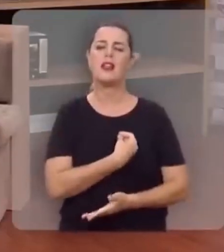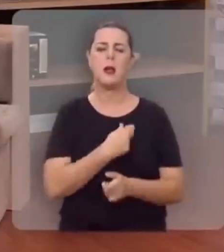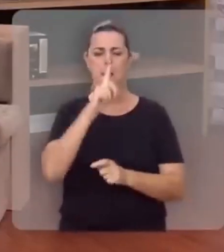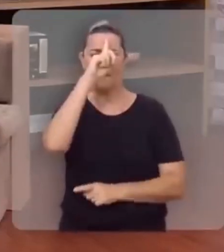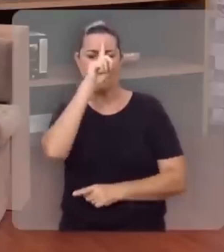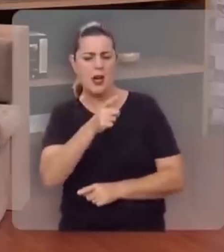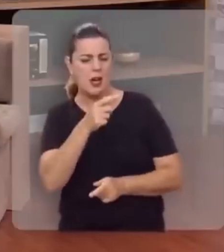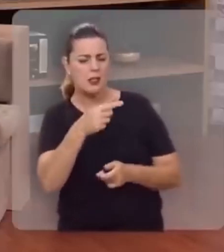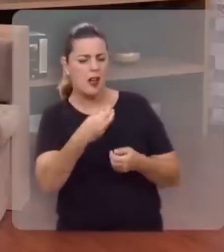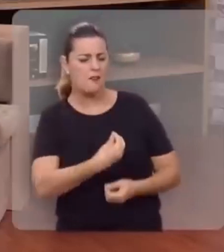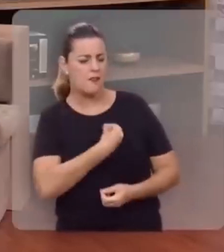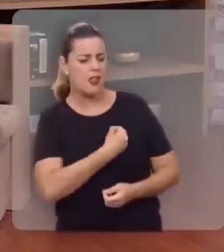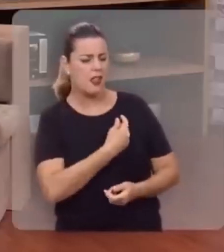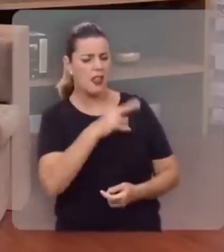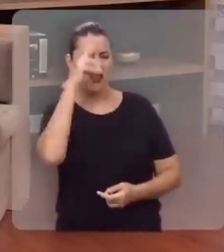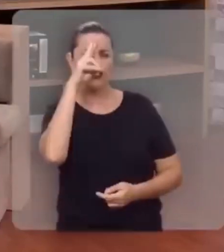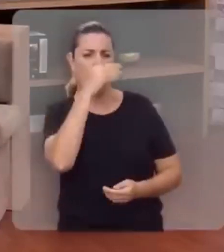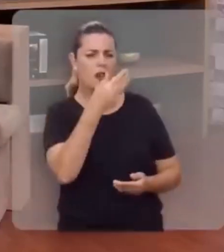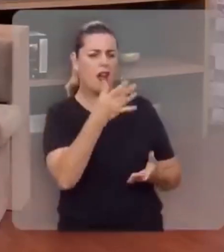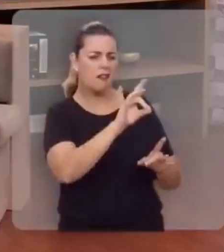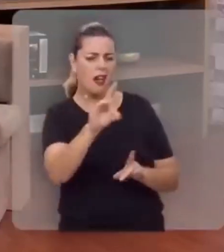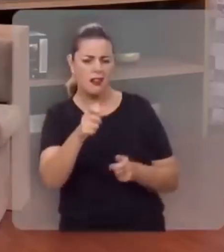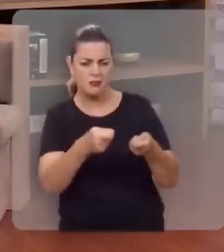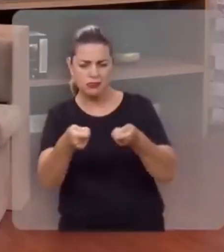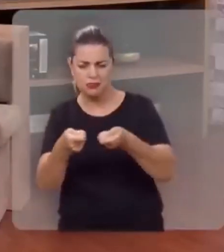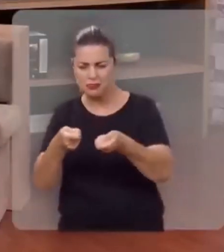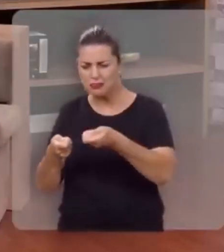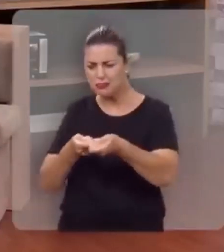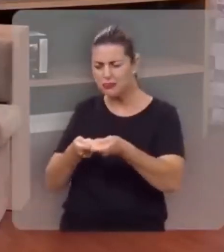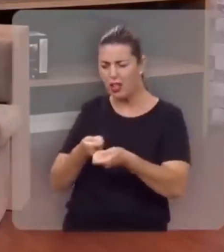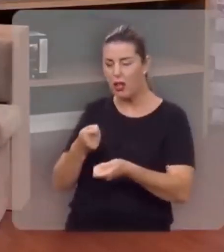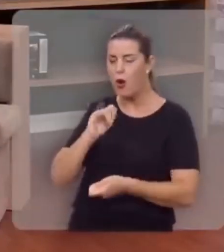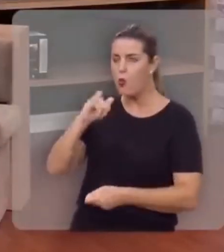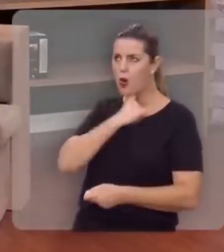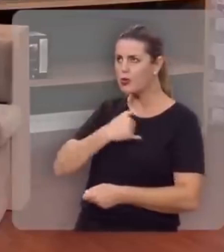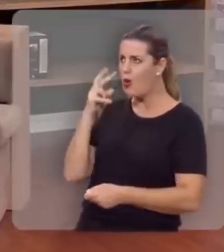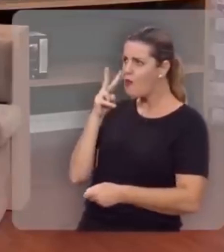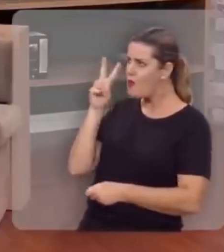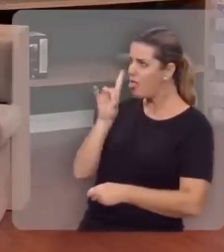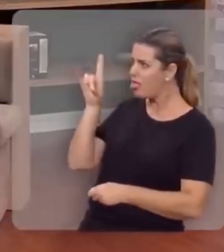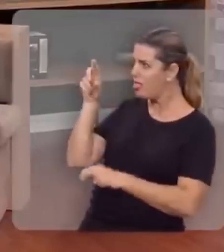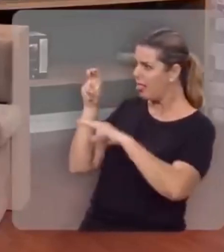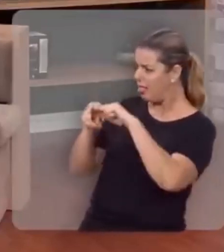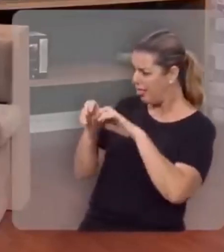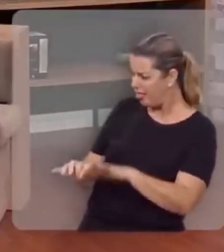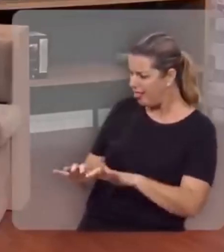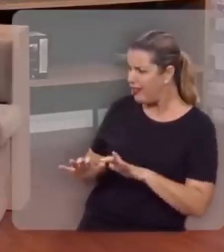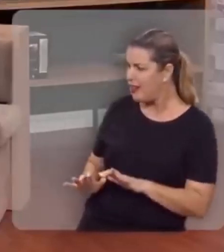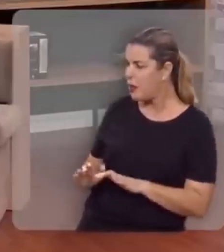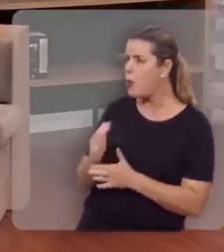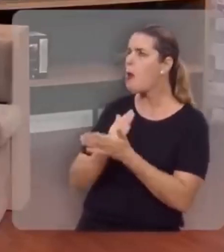aquele que comanda os destinos da história. Quando João vê aquele que está assentado no trono, ele passa a